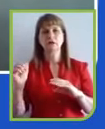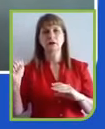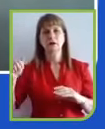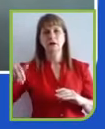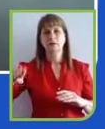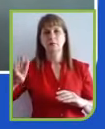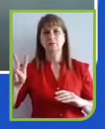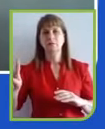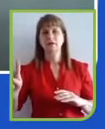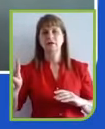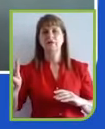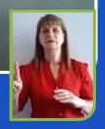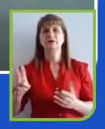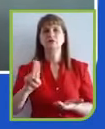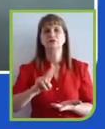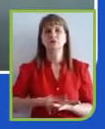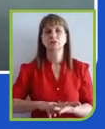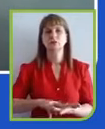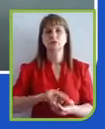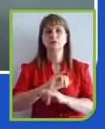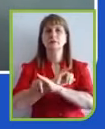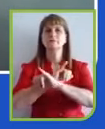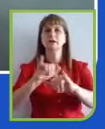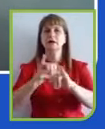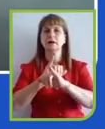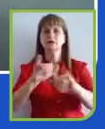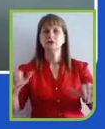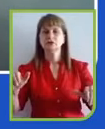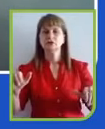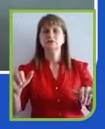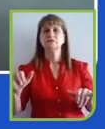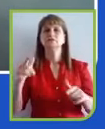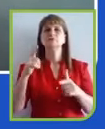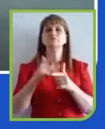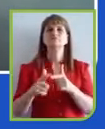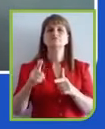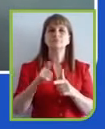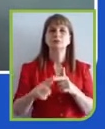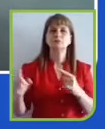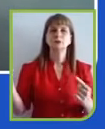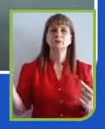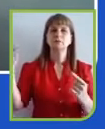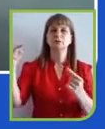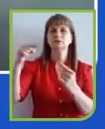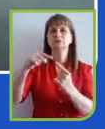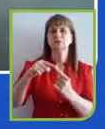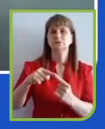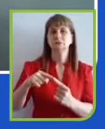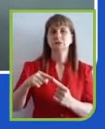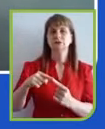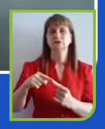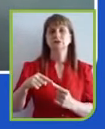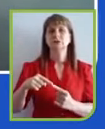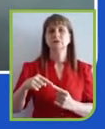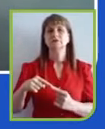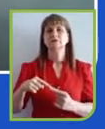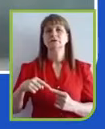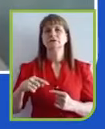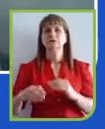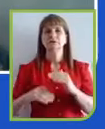narrativa de causas e que essa narrativa de causas se sobrepõe à comunicação do produto?